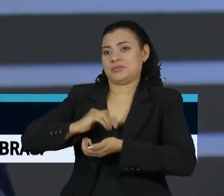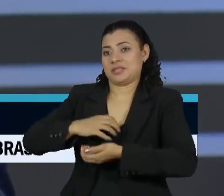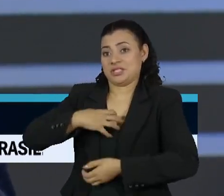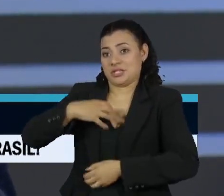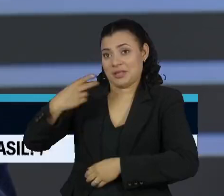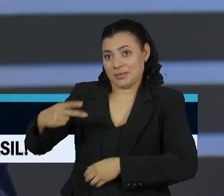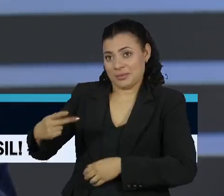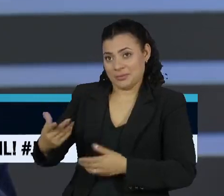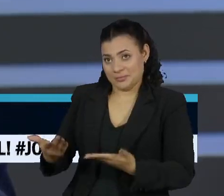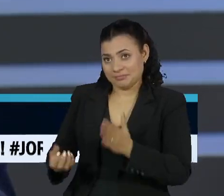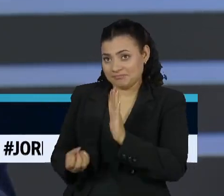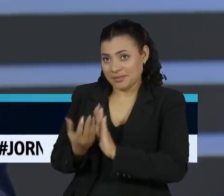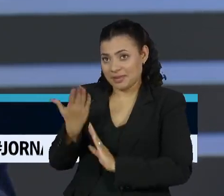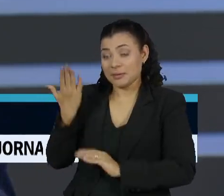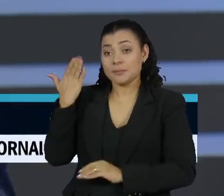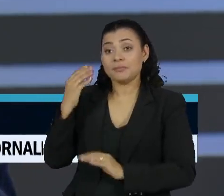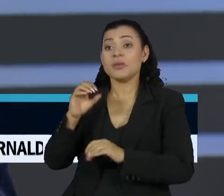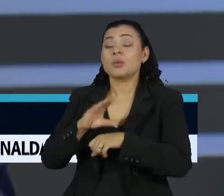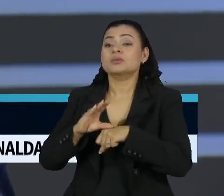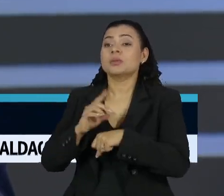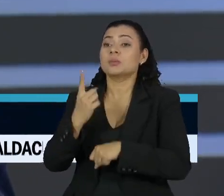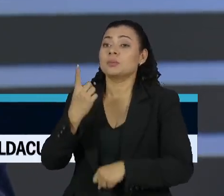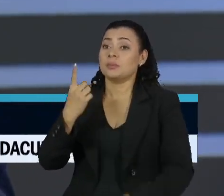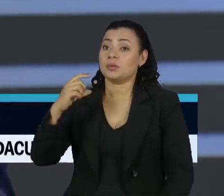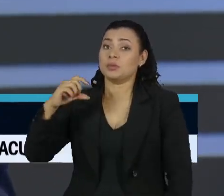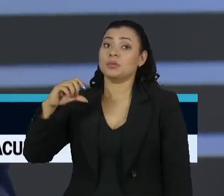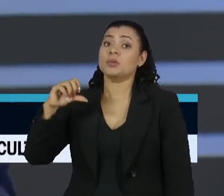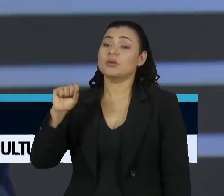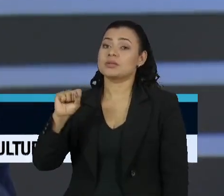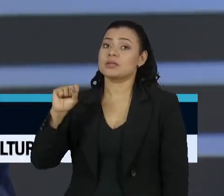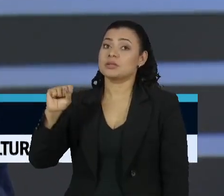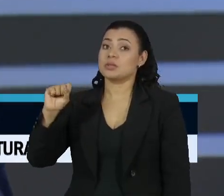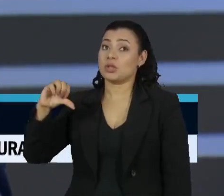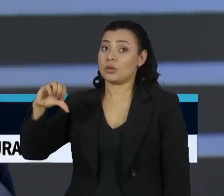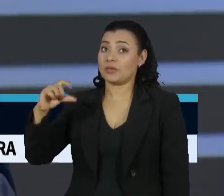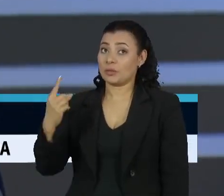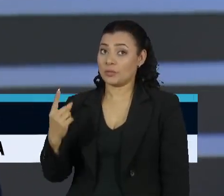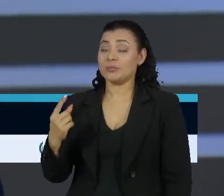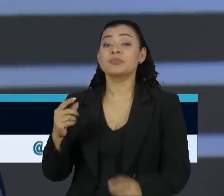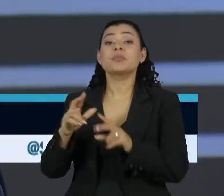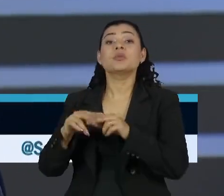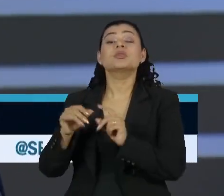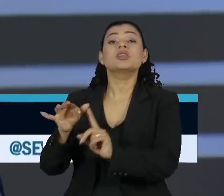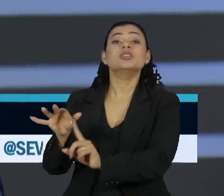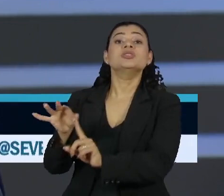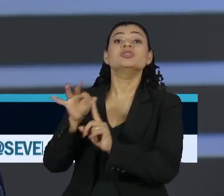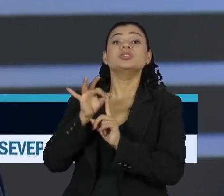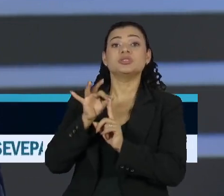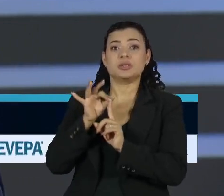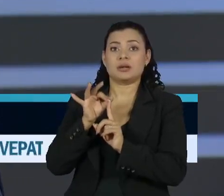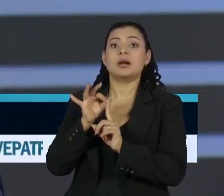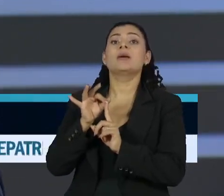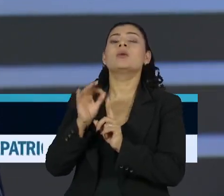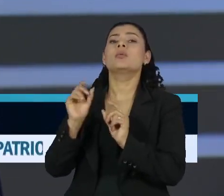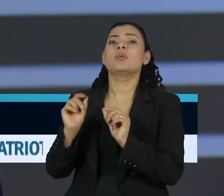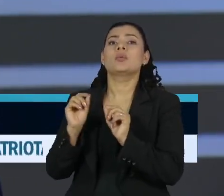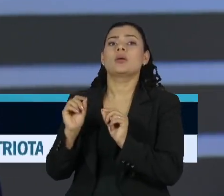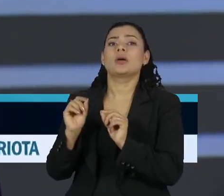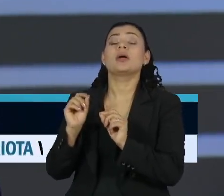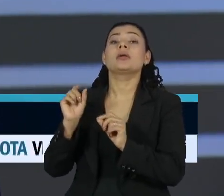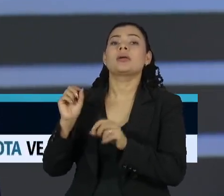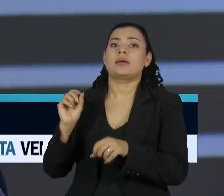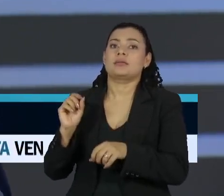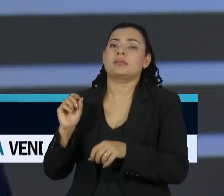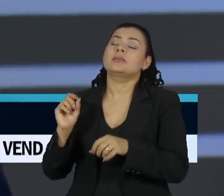a República, a Constituição de 1891 dá ao presidente, ele indica quem sabatina, aprova ou não, é o